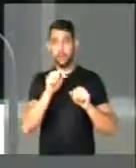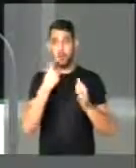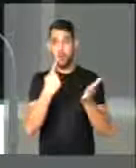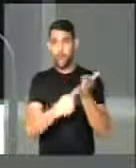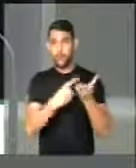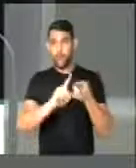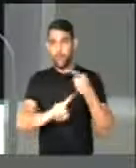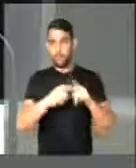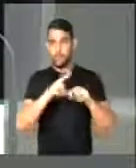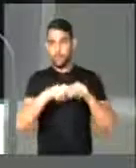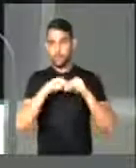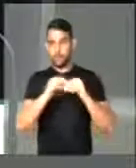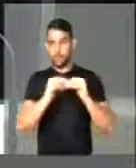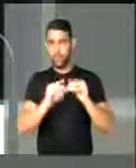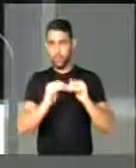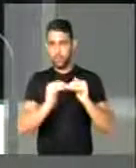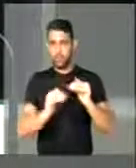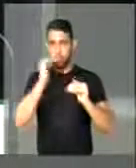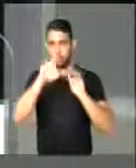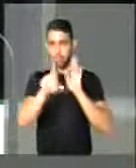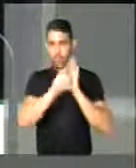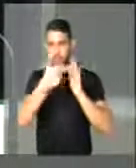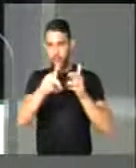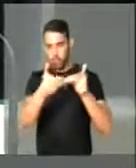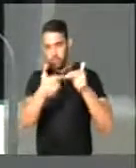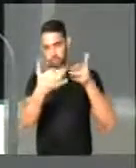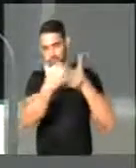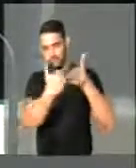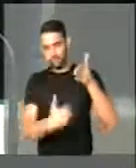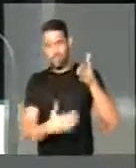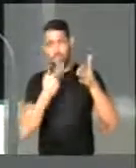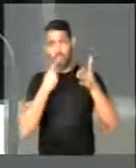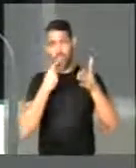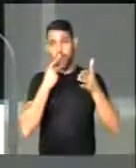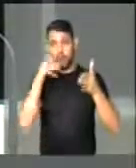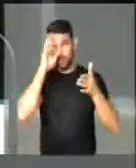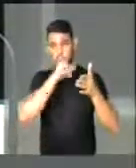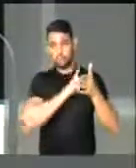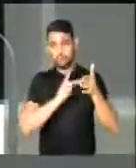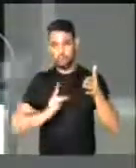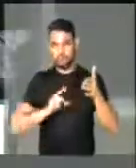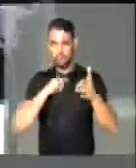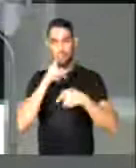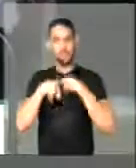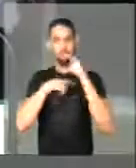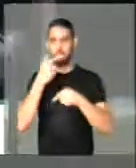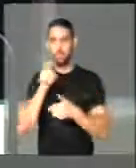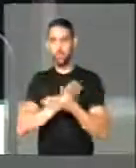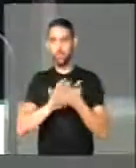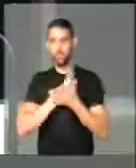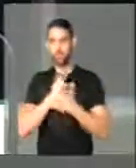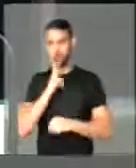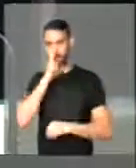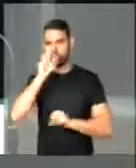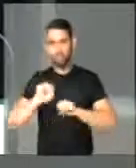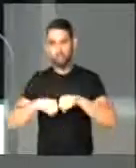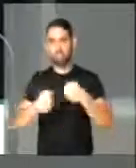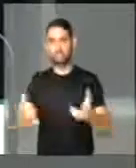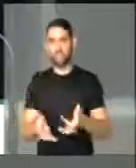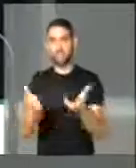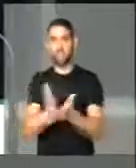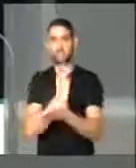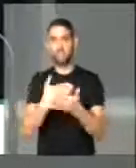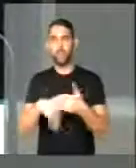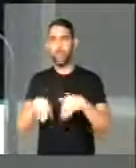negociado sobre o legislado, dentre outros pontos. O que indica dizer, senhor presidente, que não há fortalecimento, não há